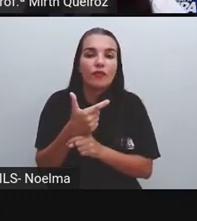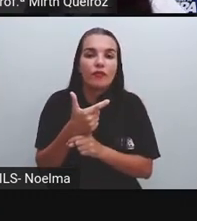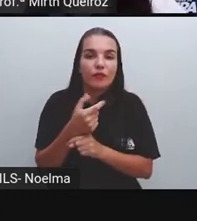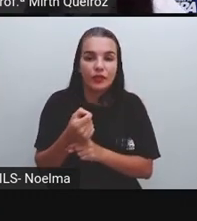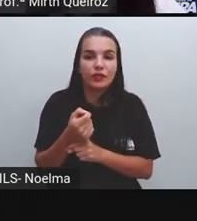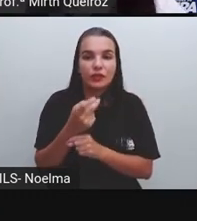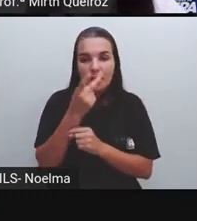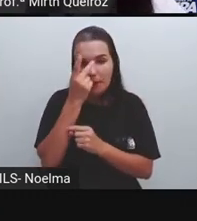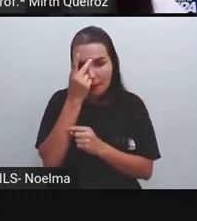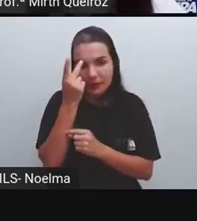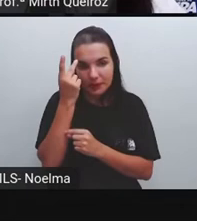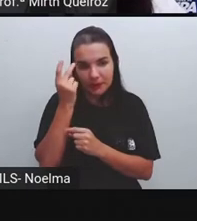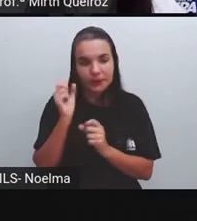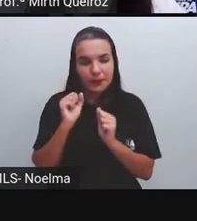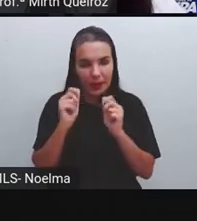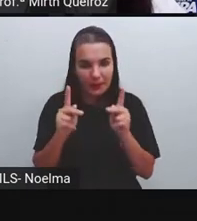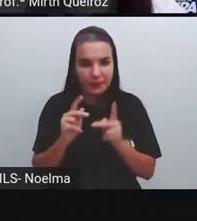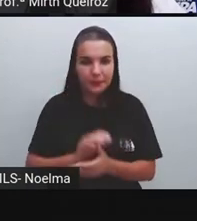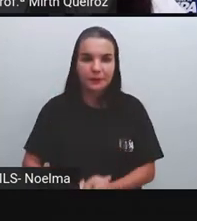responderam isso.